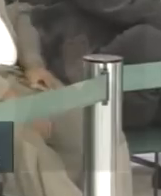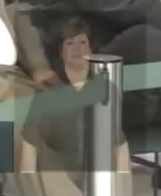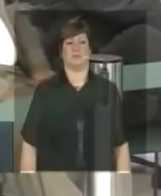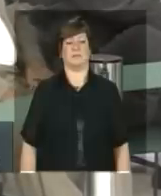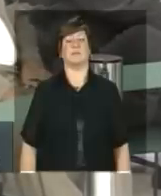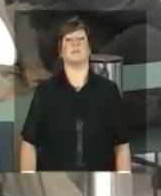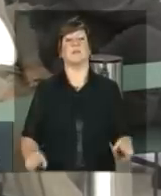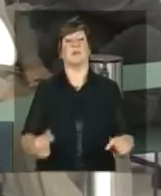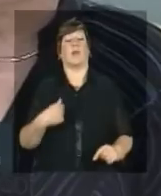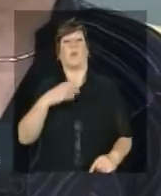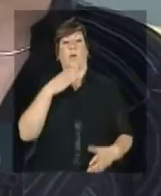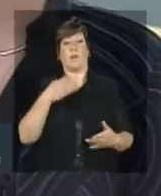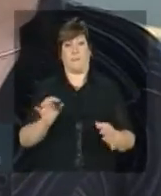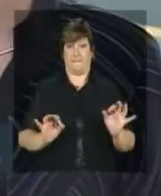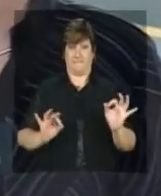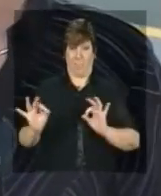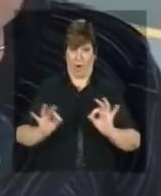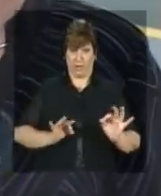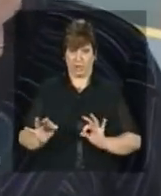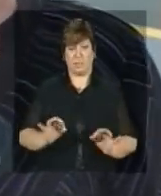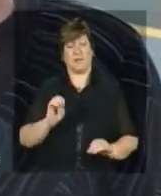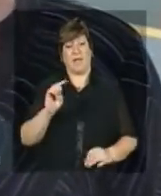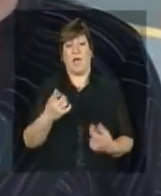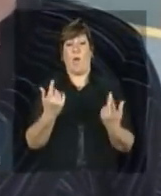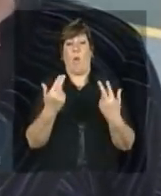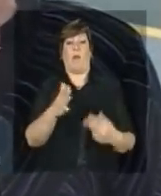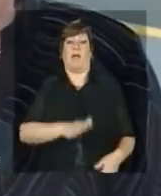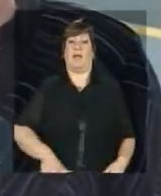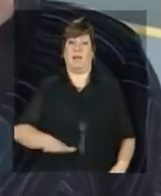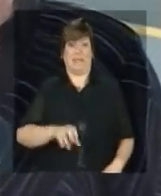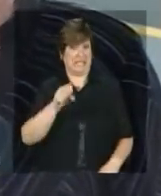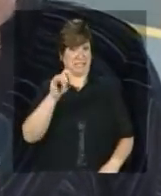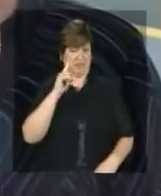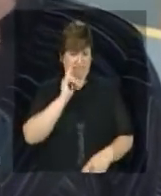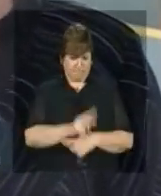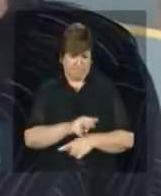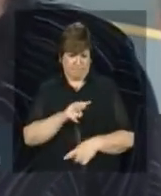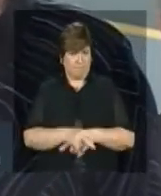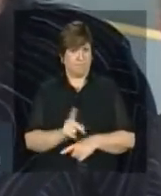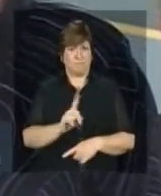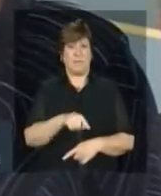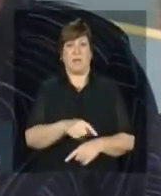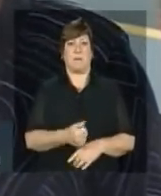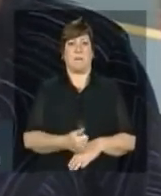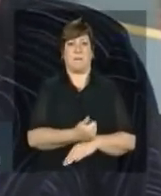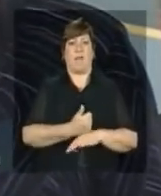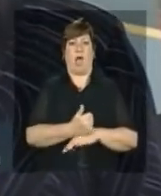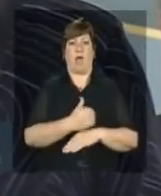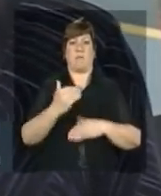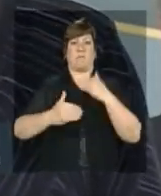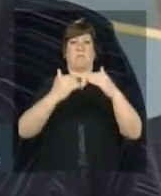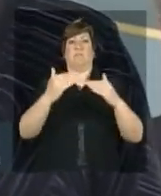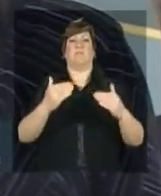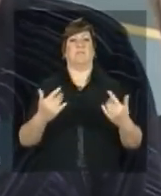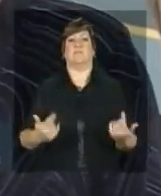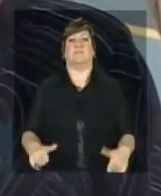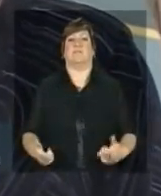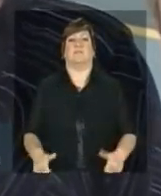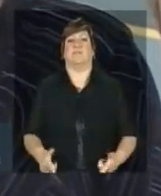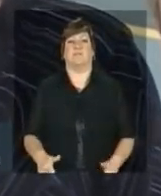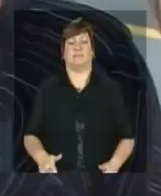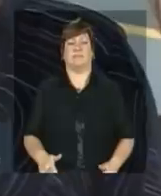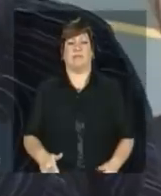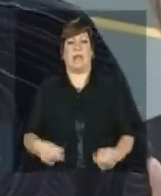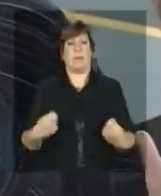projeto é que nem criança se você não acompanhar ele não melhora ele não tem toda a sua